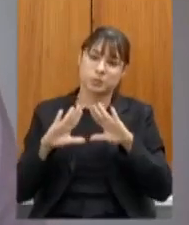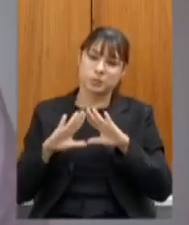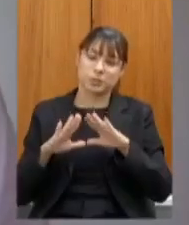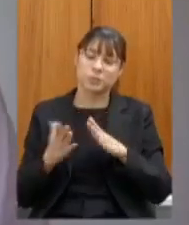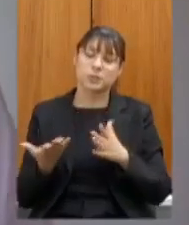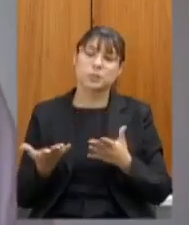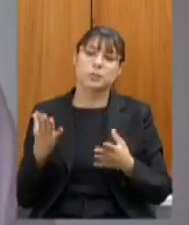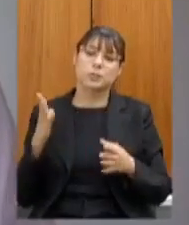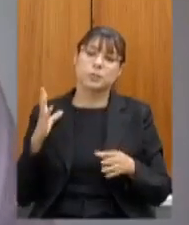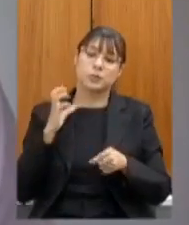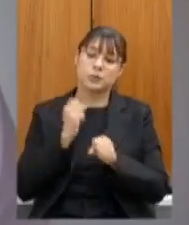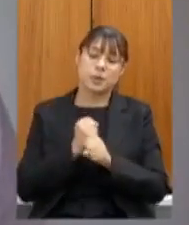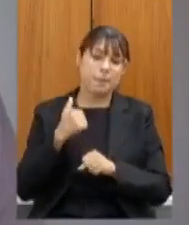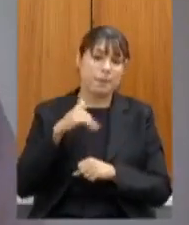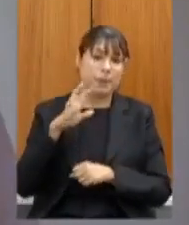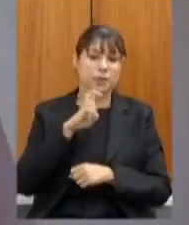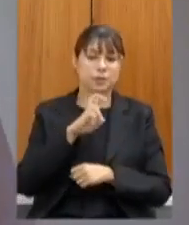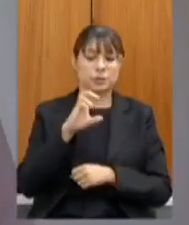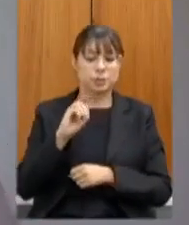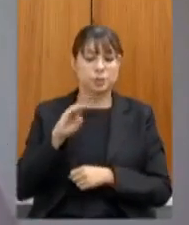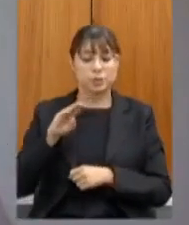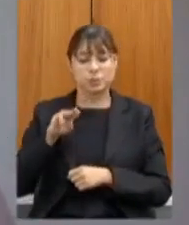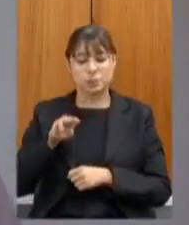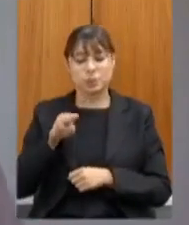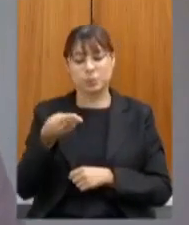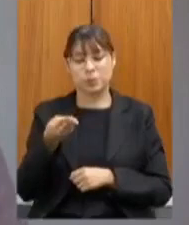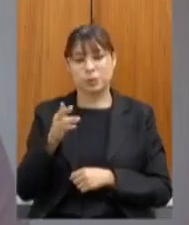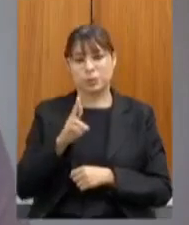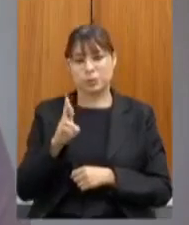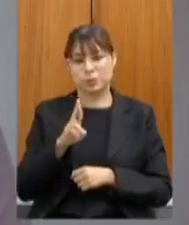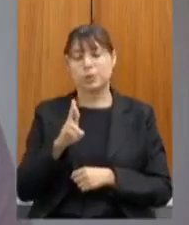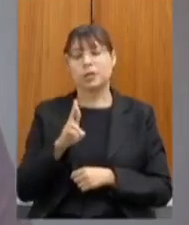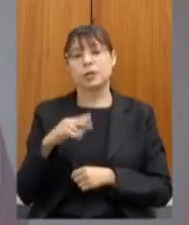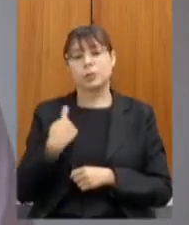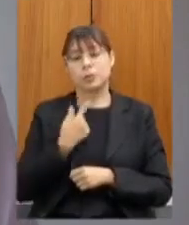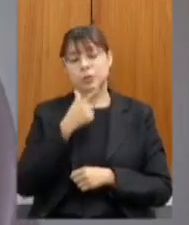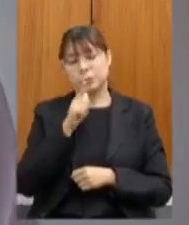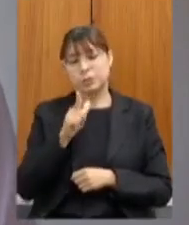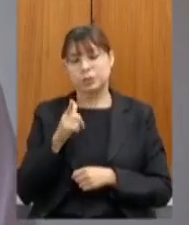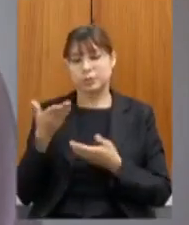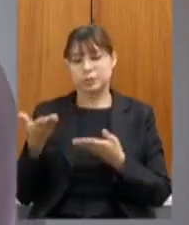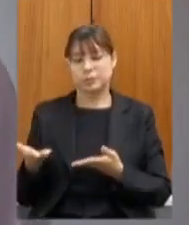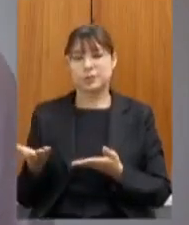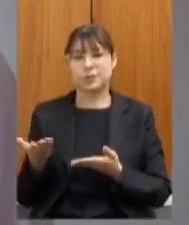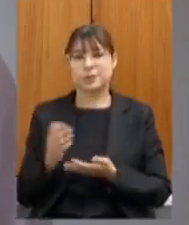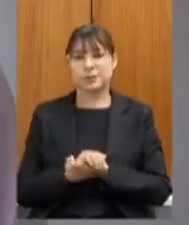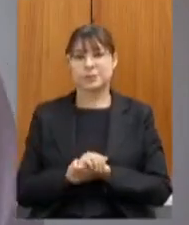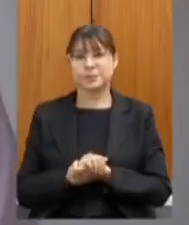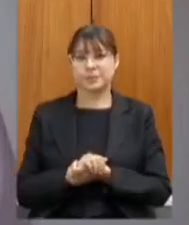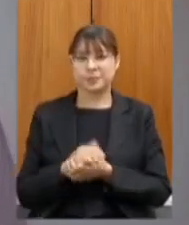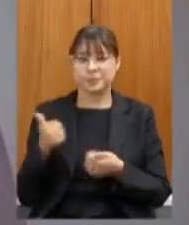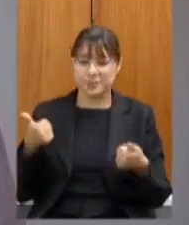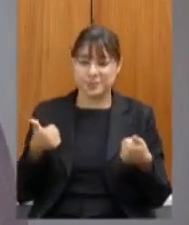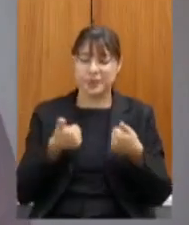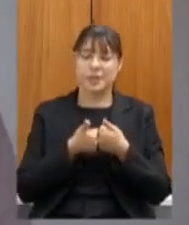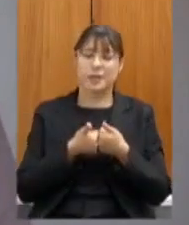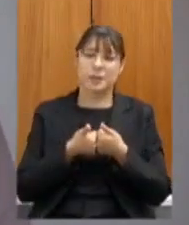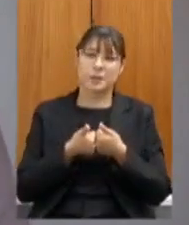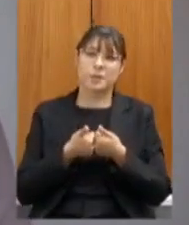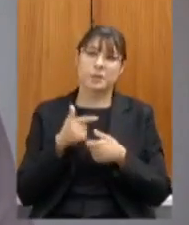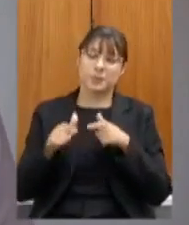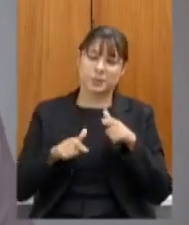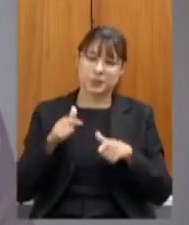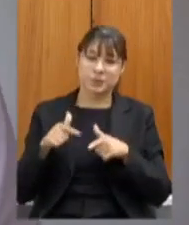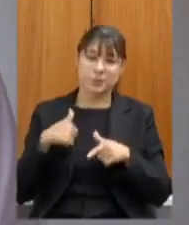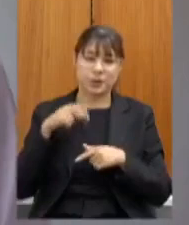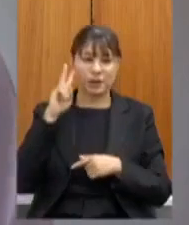totalizando mais de 50 milhões de reais e a gente já conseguiu como o senhor é muito próximo dessa operação